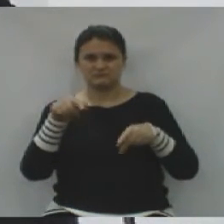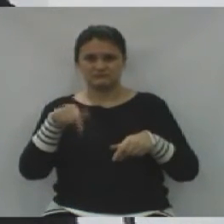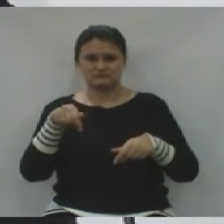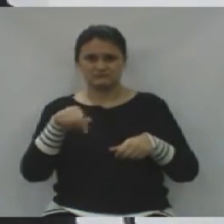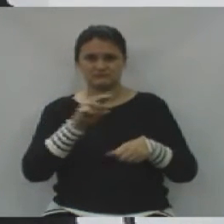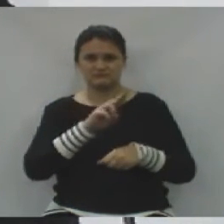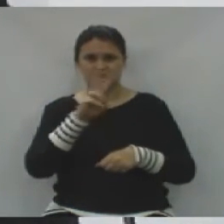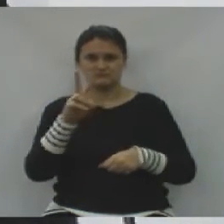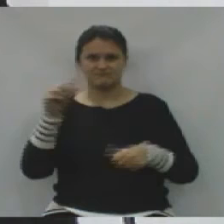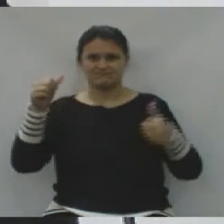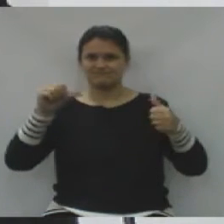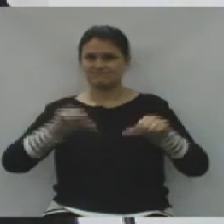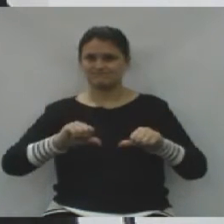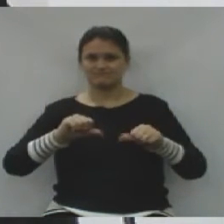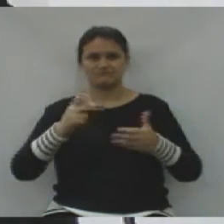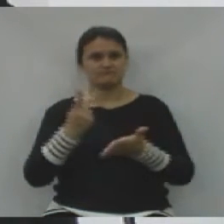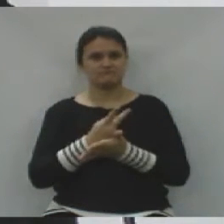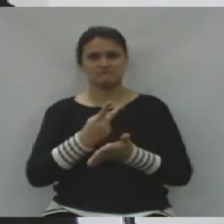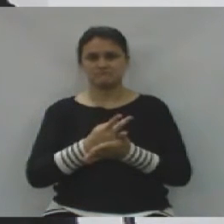Piorou.